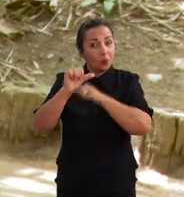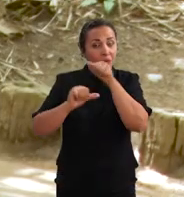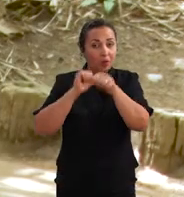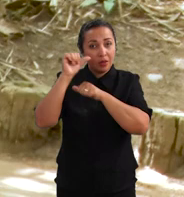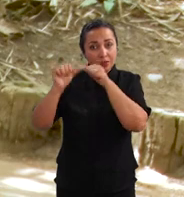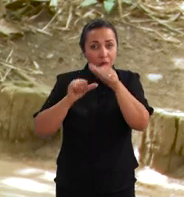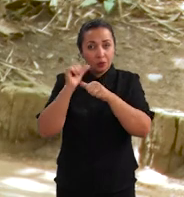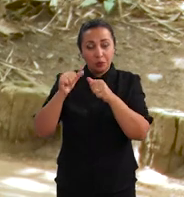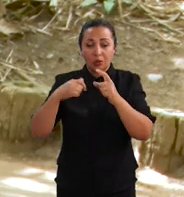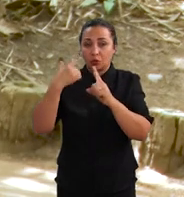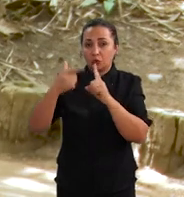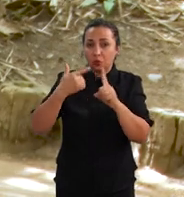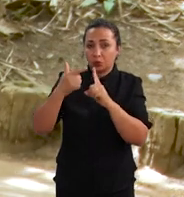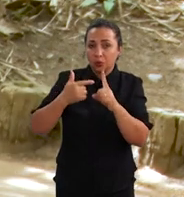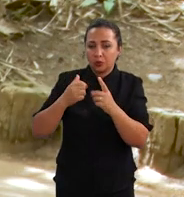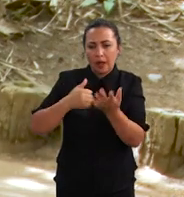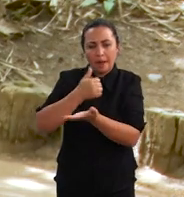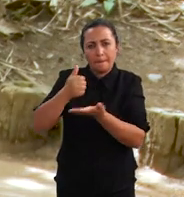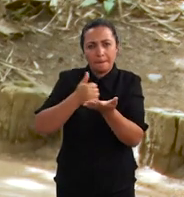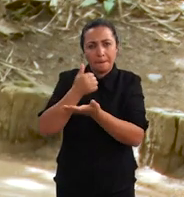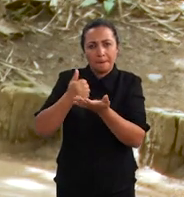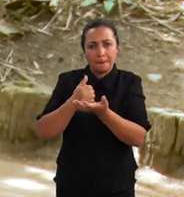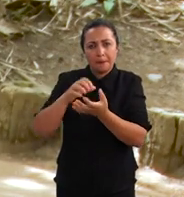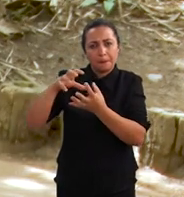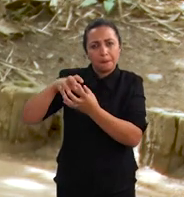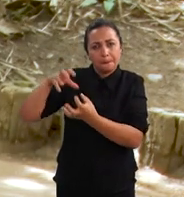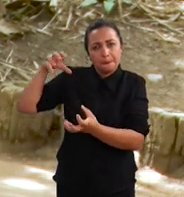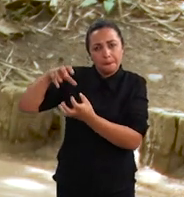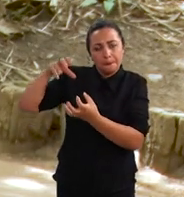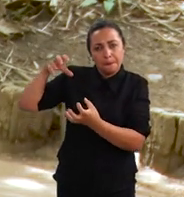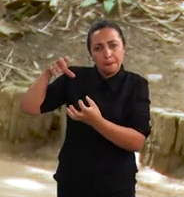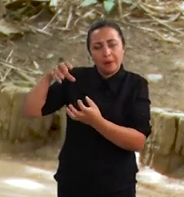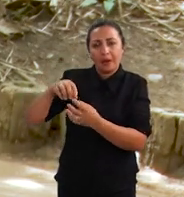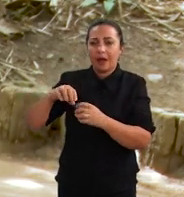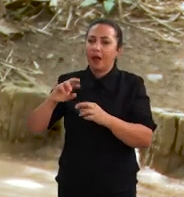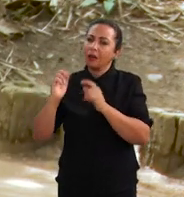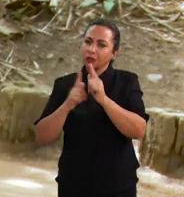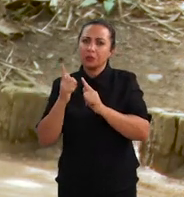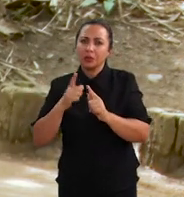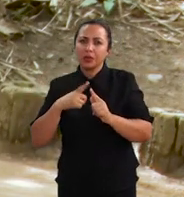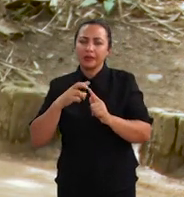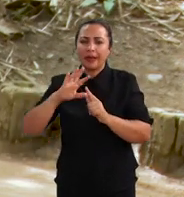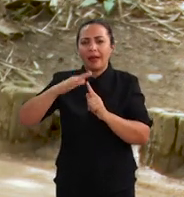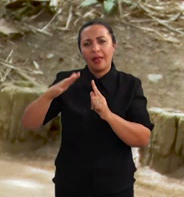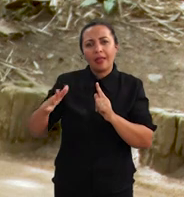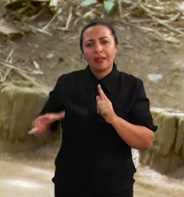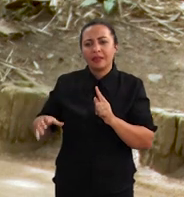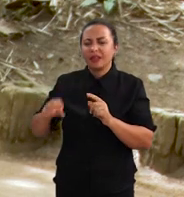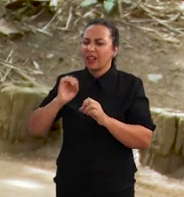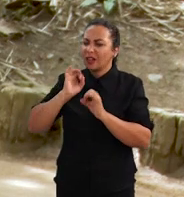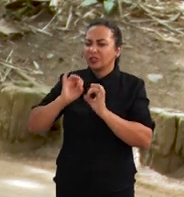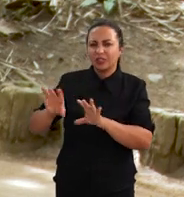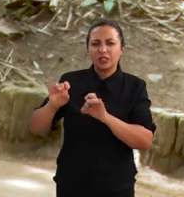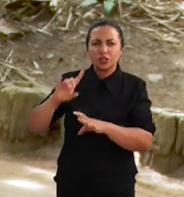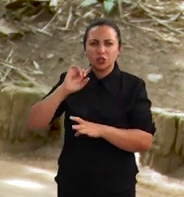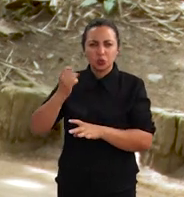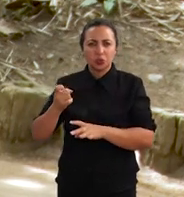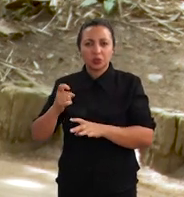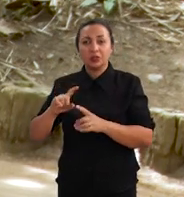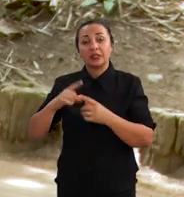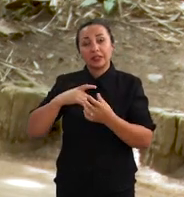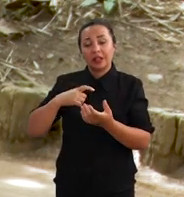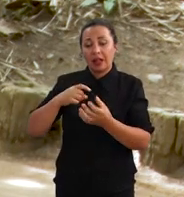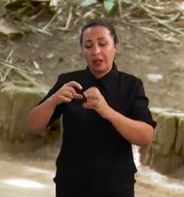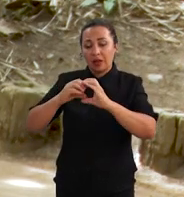O desenvolvimento de produtos à base de cacau gera resíduos que geralmente são descartados. A casca das amêndoas é um dos